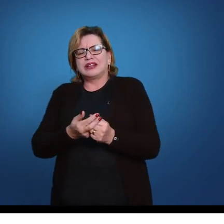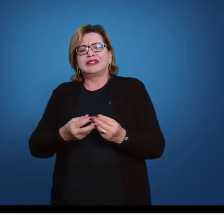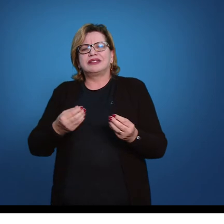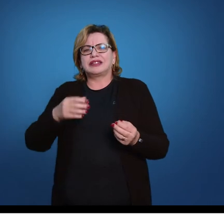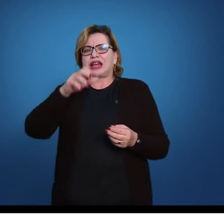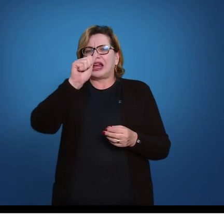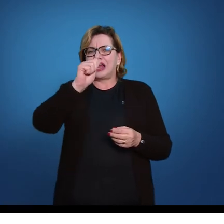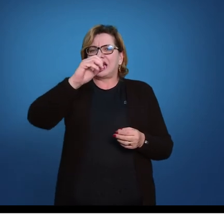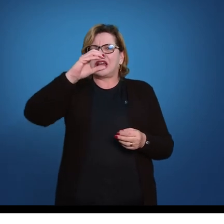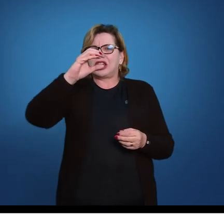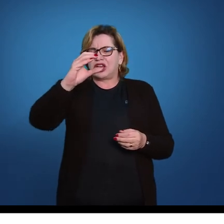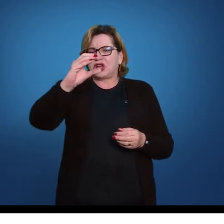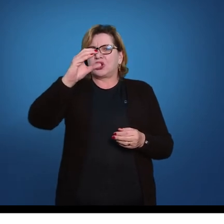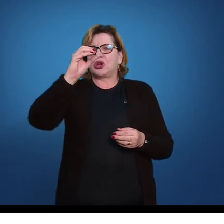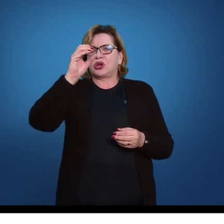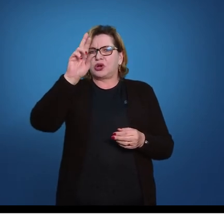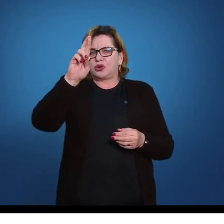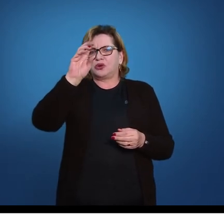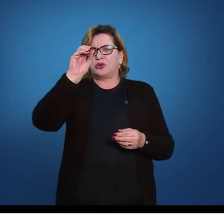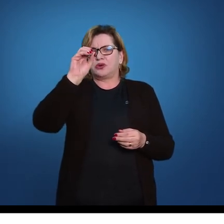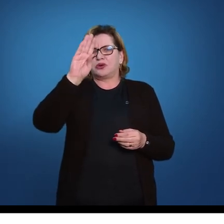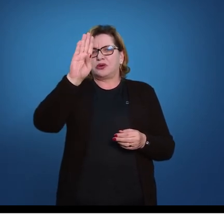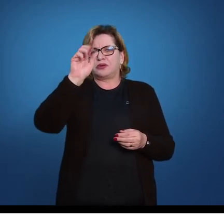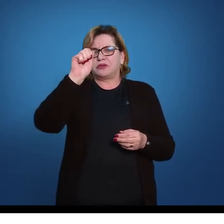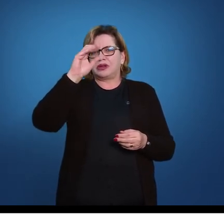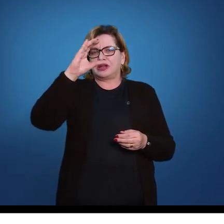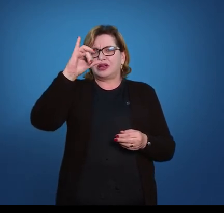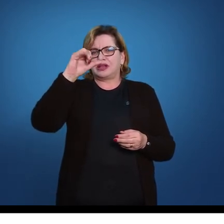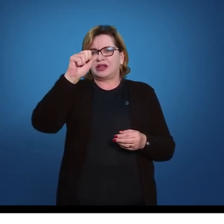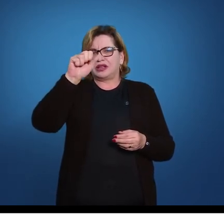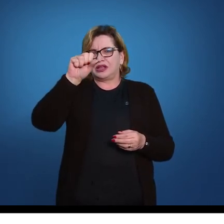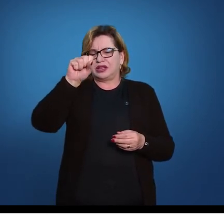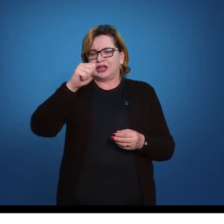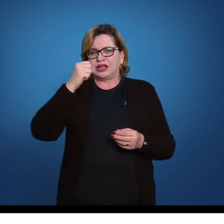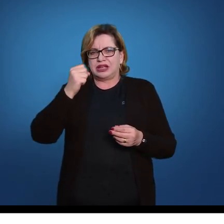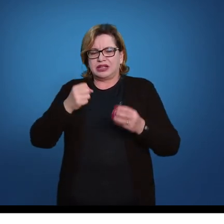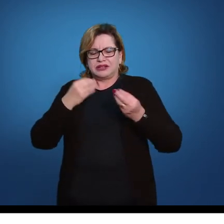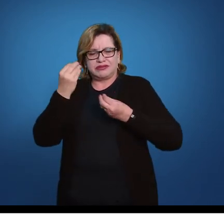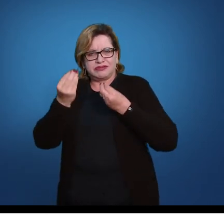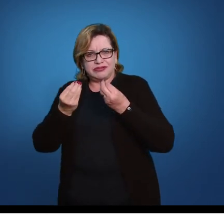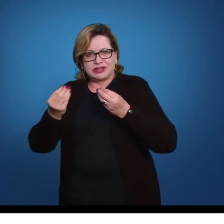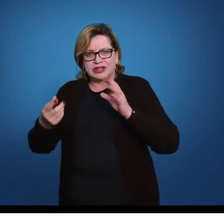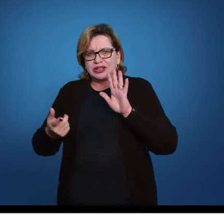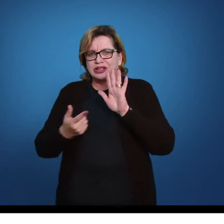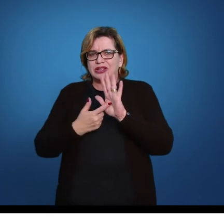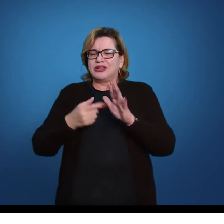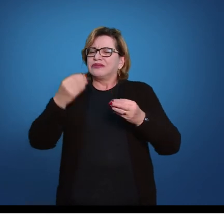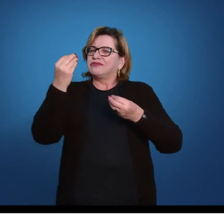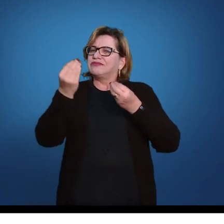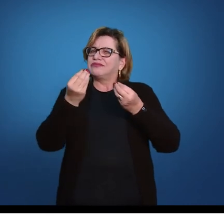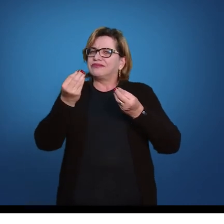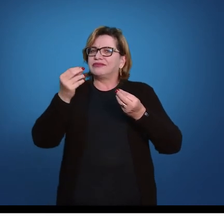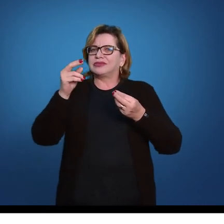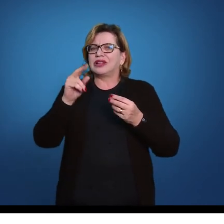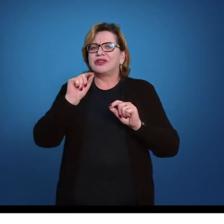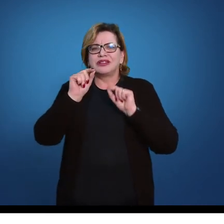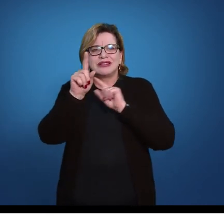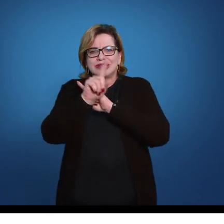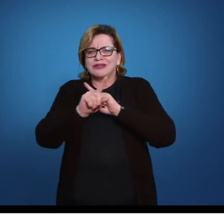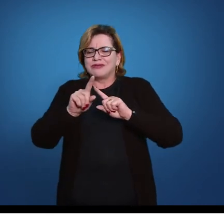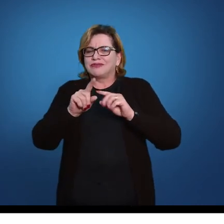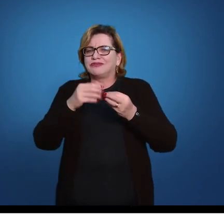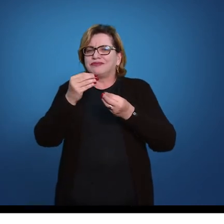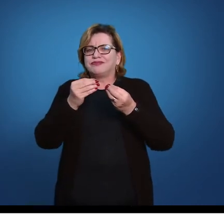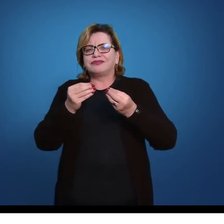gasto de energia, sem produzir algo útil, que se chamava ou se considerava útil para a sociedade